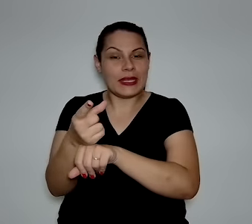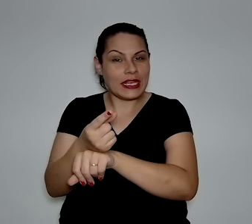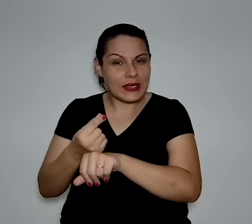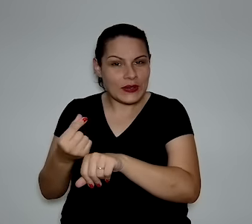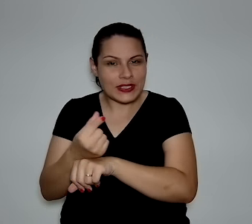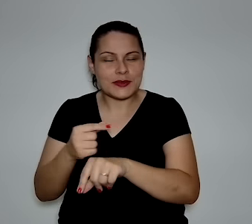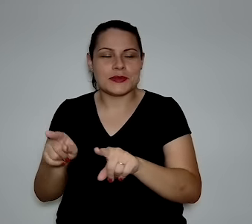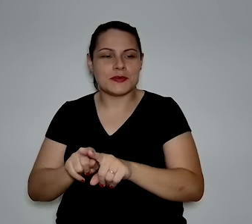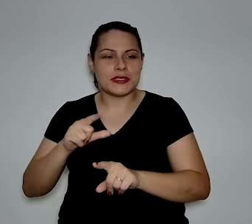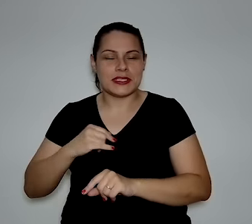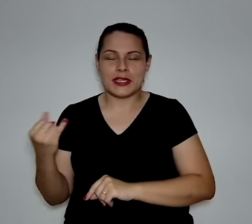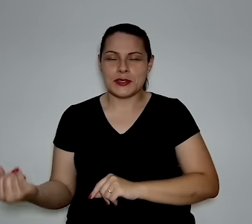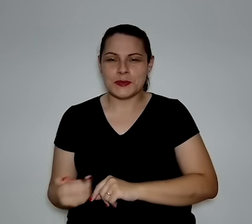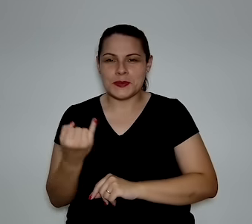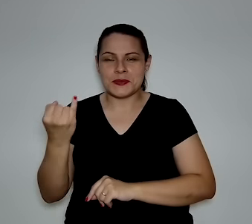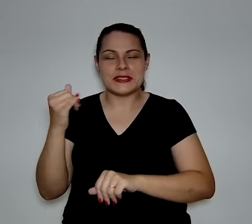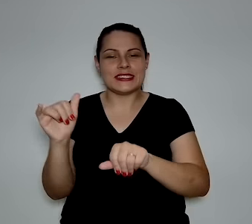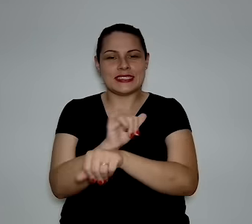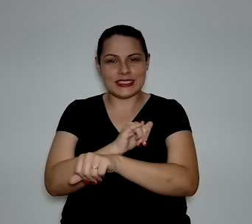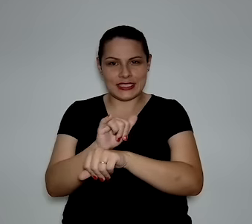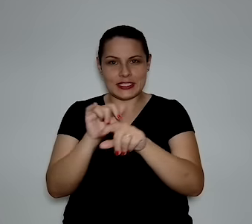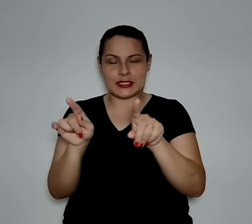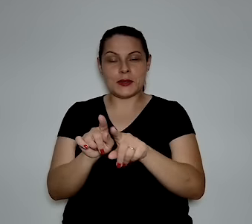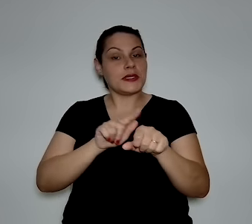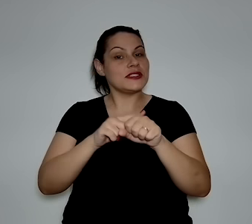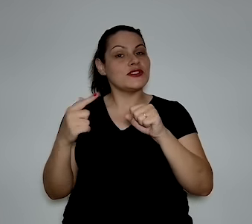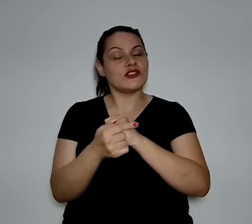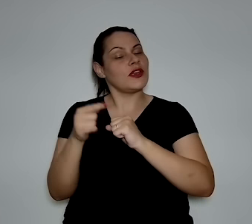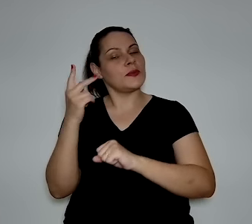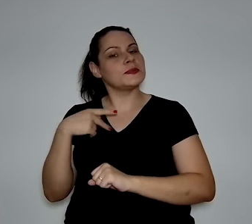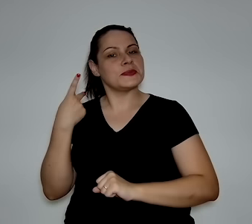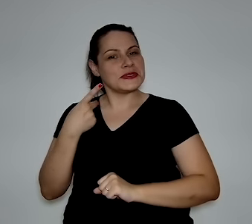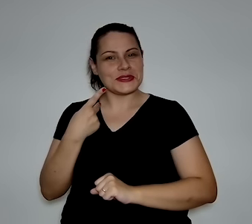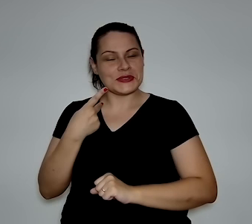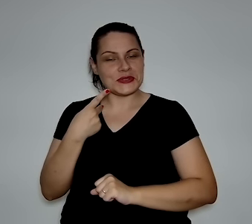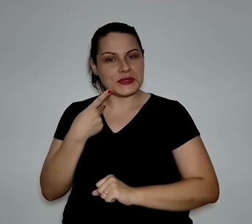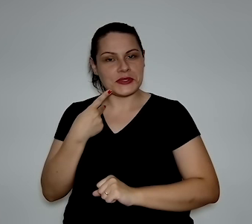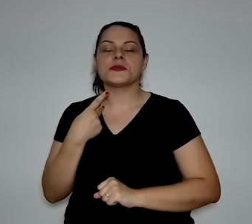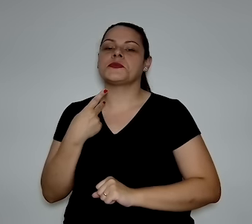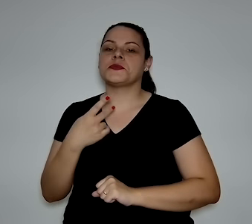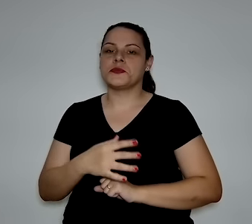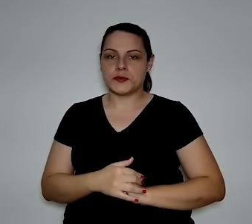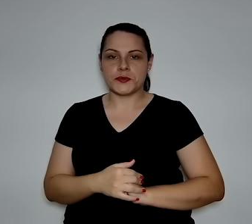economicamente, tem importância estratégica econômica, e geopolítica.